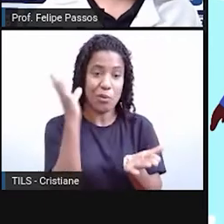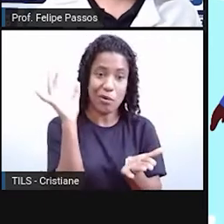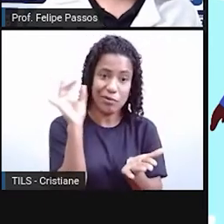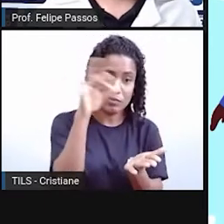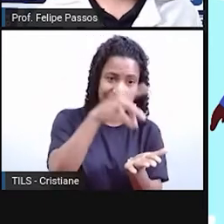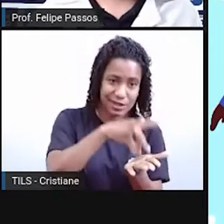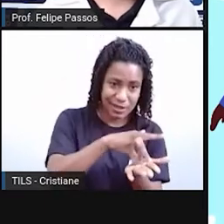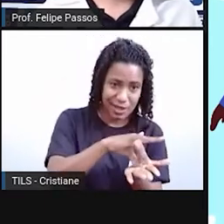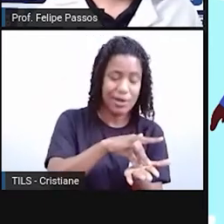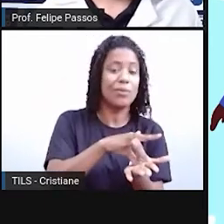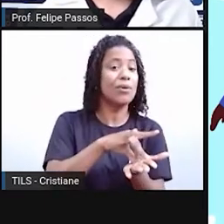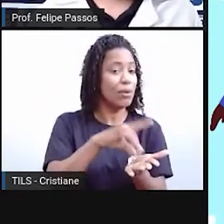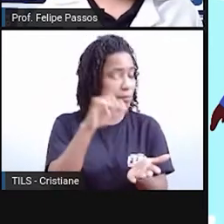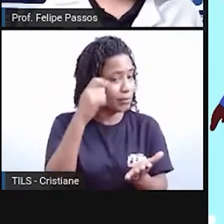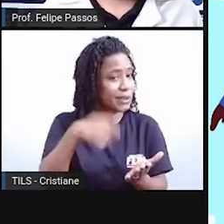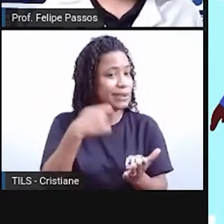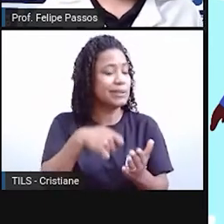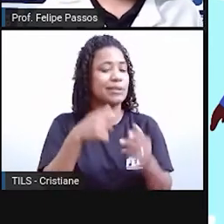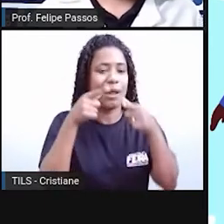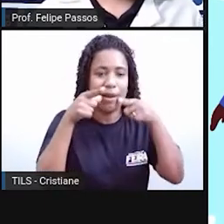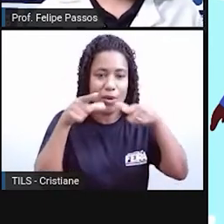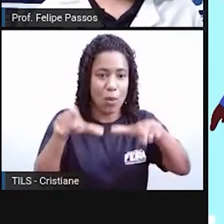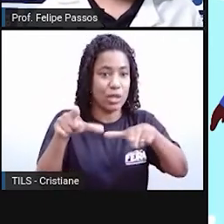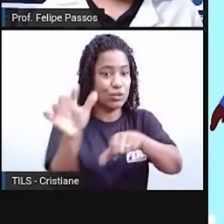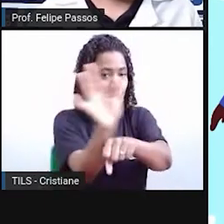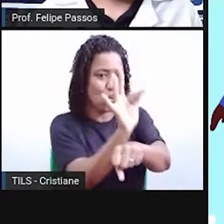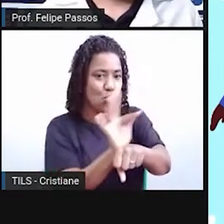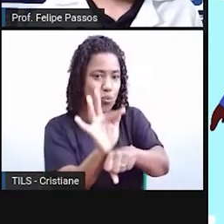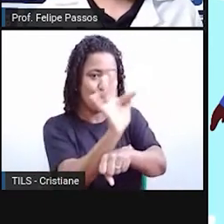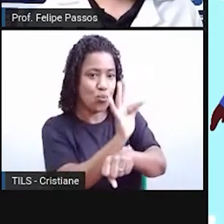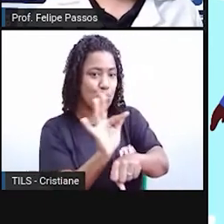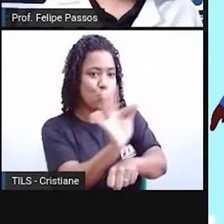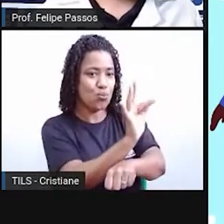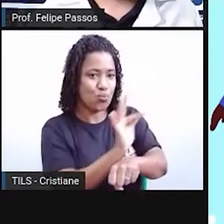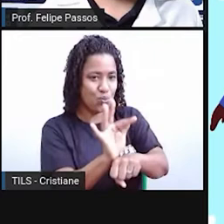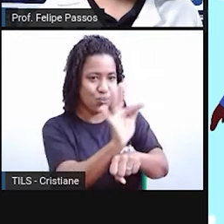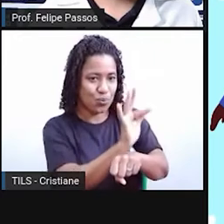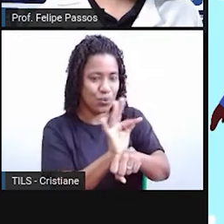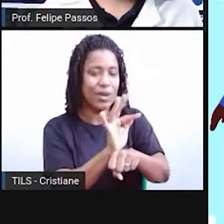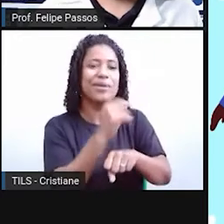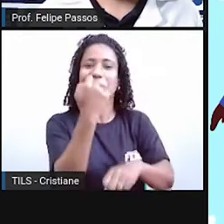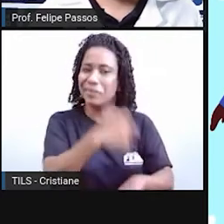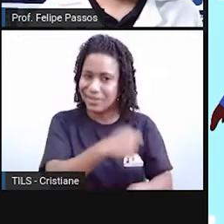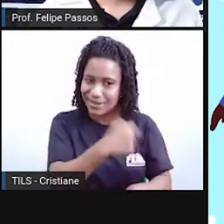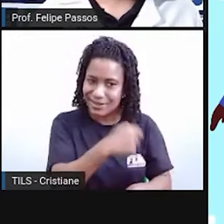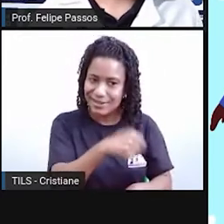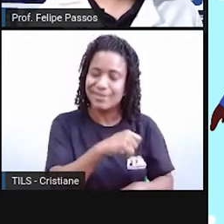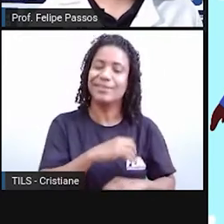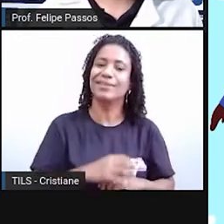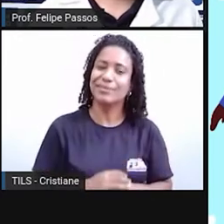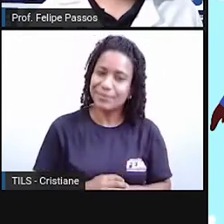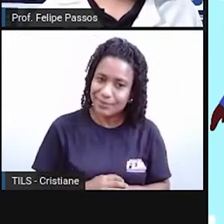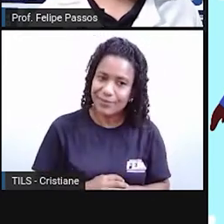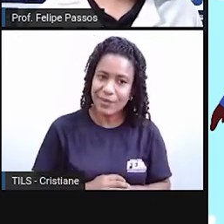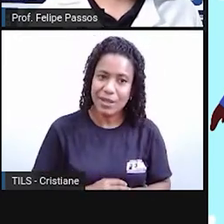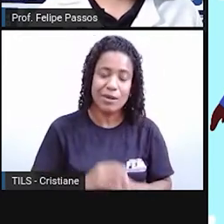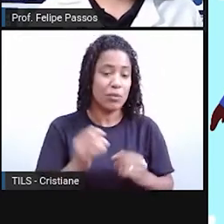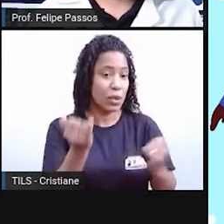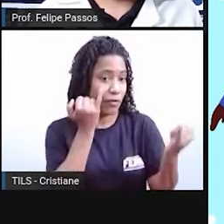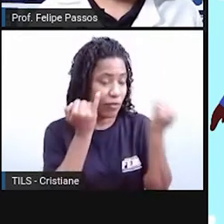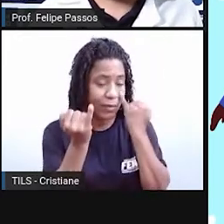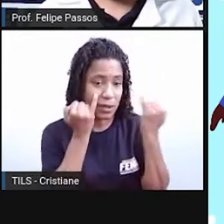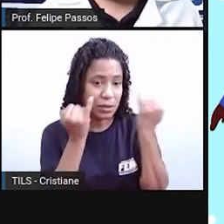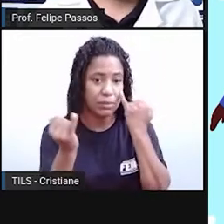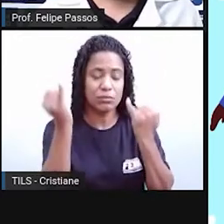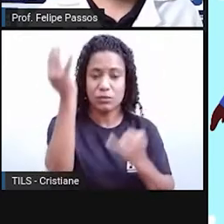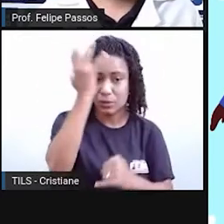mais oficiais, a linguagem culta é necessária, porque ela está ali expressando uma informação séria, uma